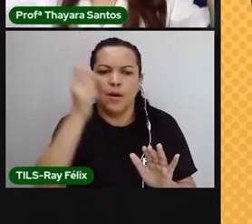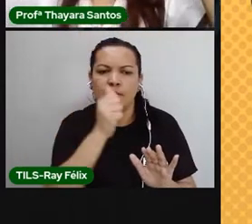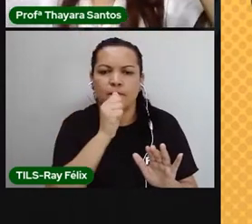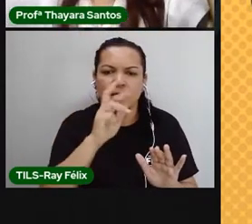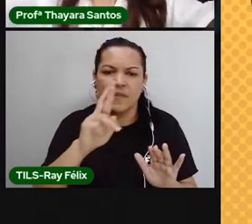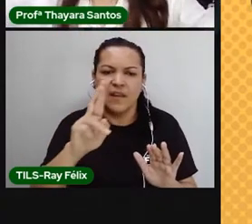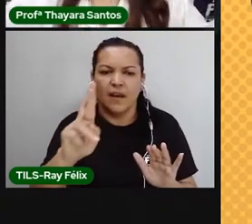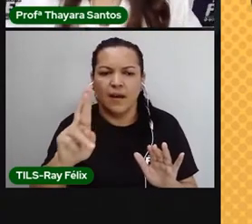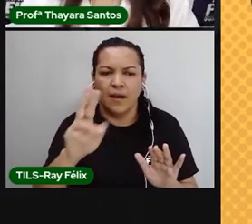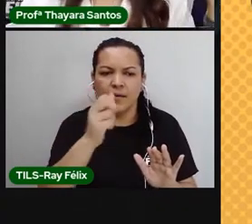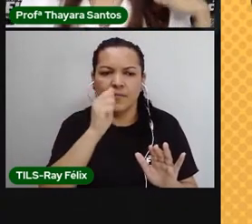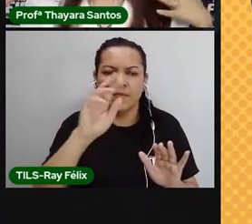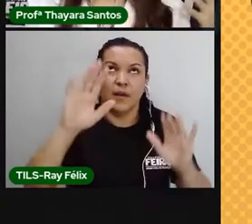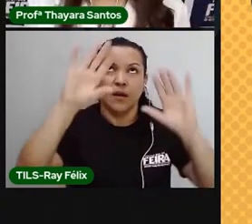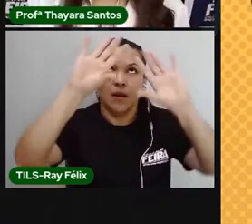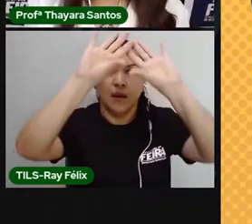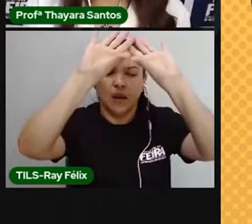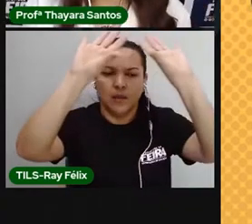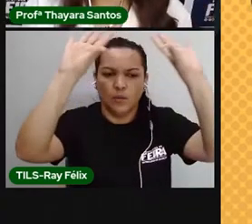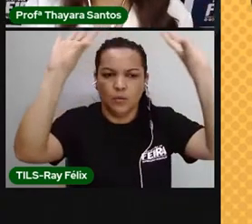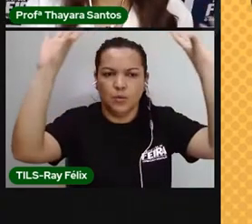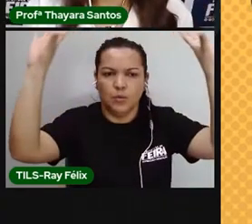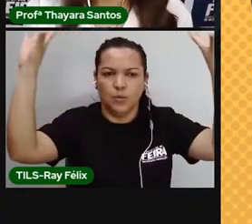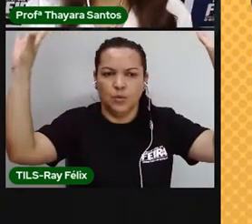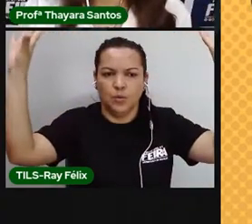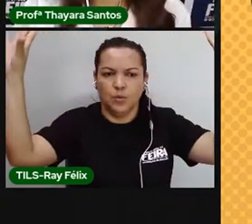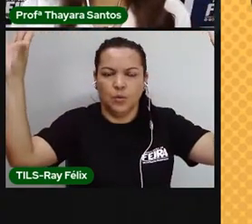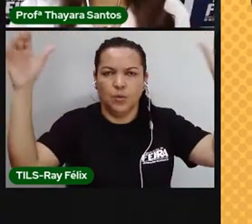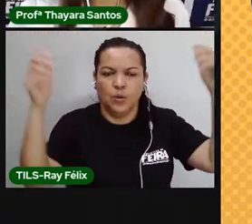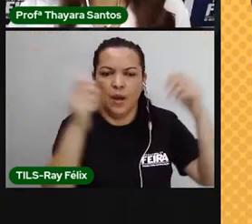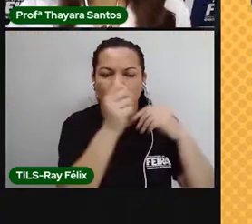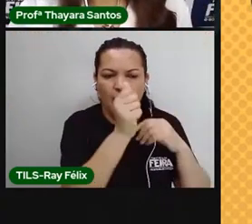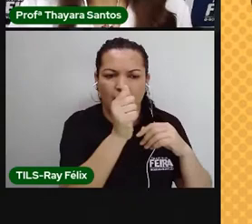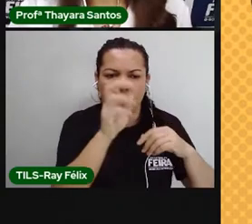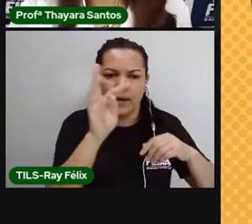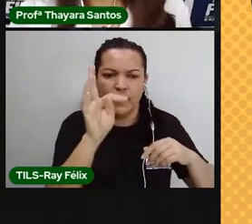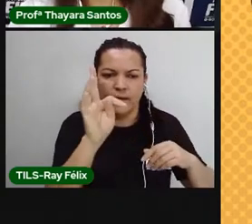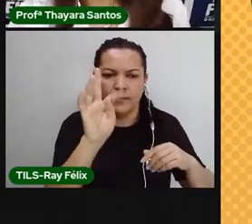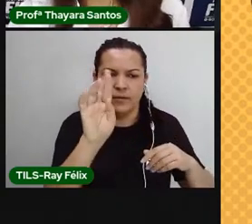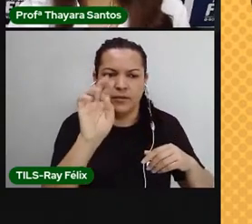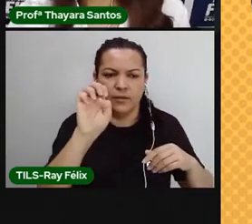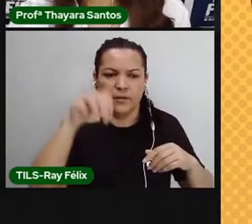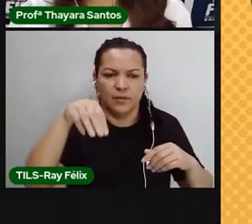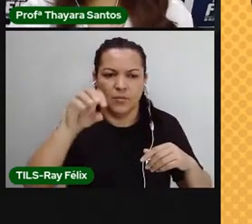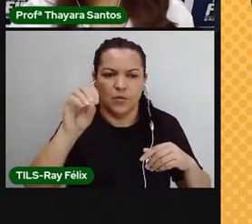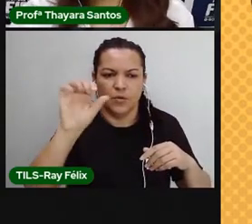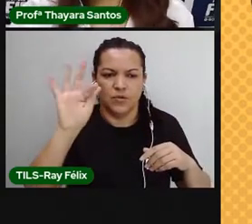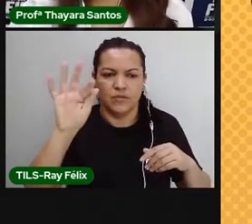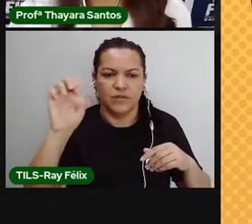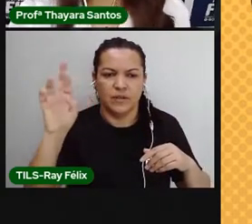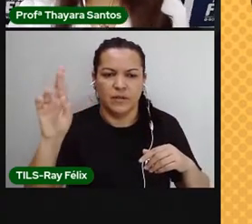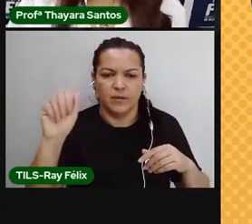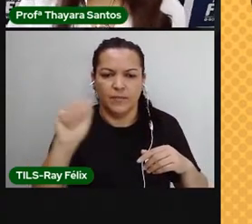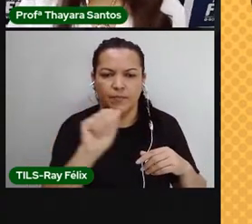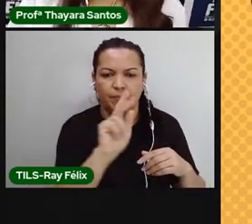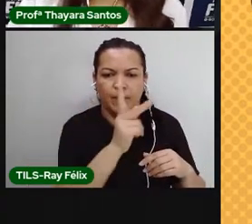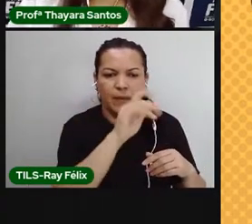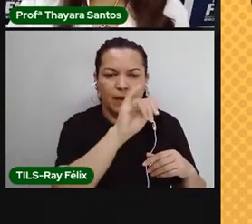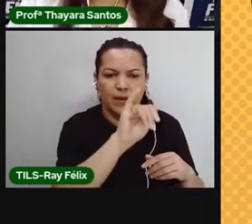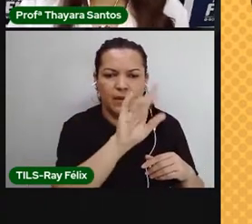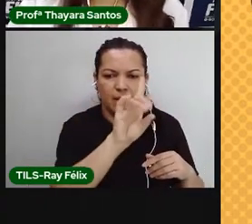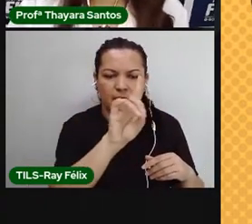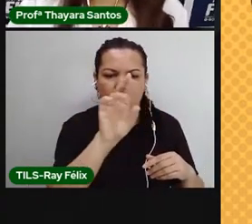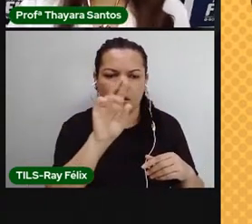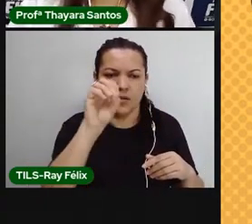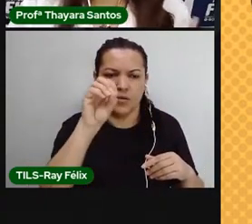está aqui em cima, a gente está agora na atmosfera. E a hidrosfera o que é? A hidrosfera